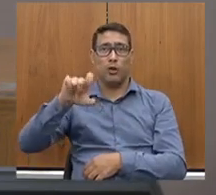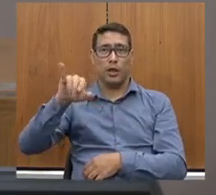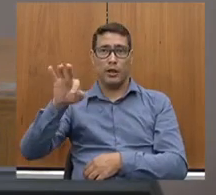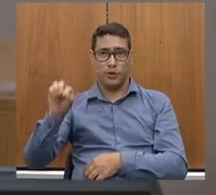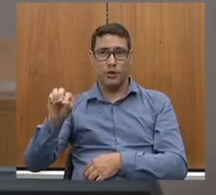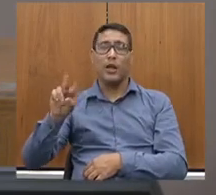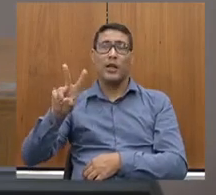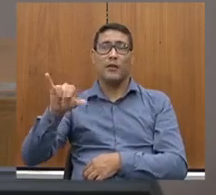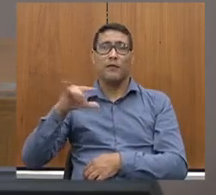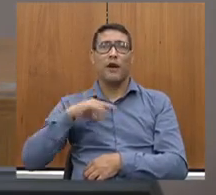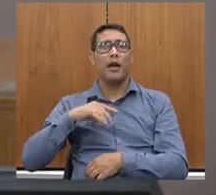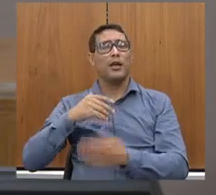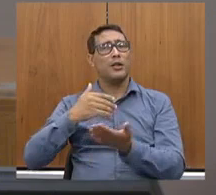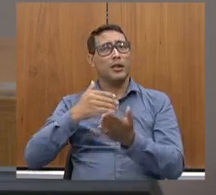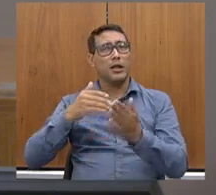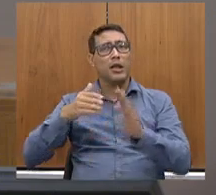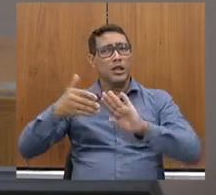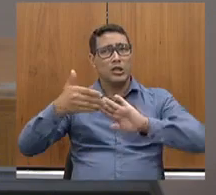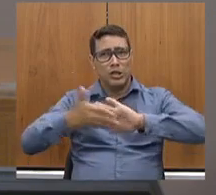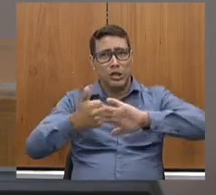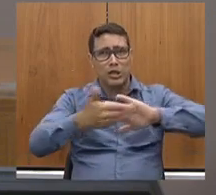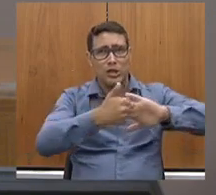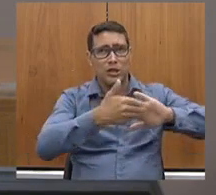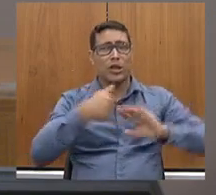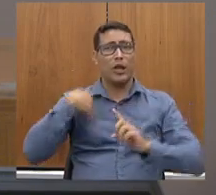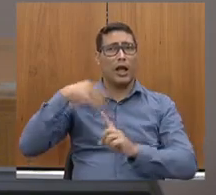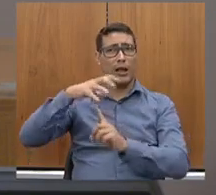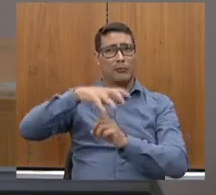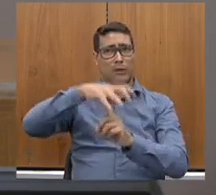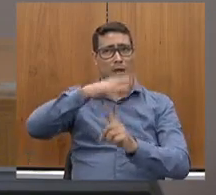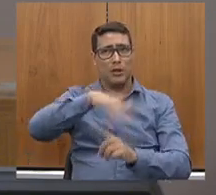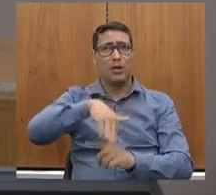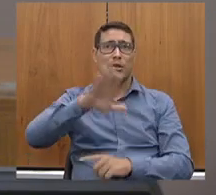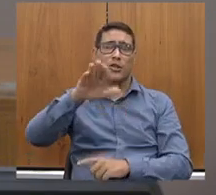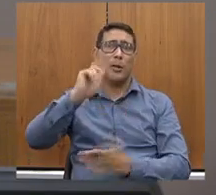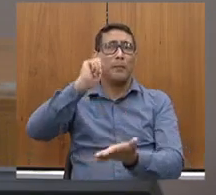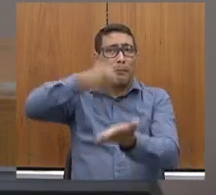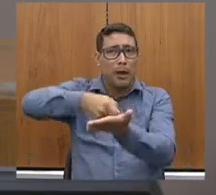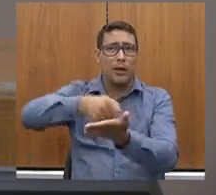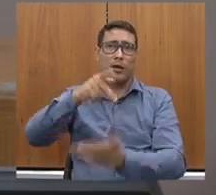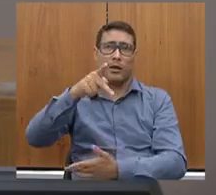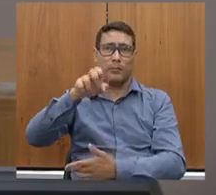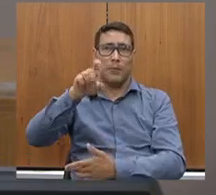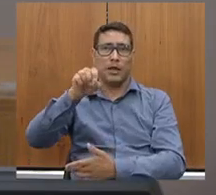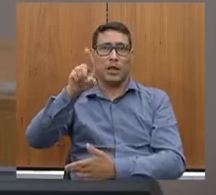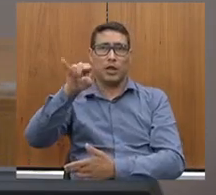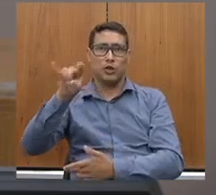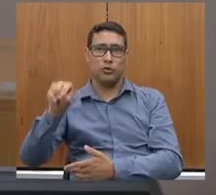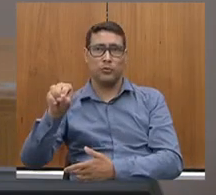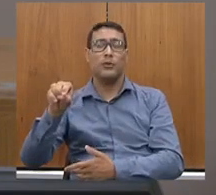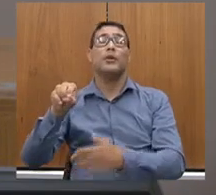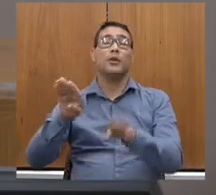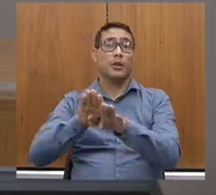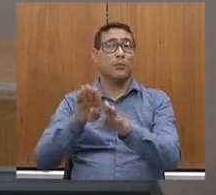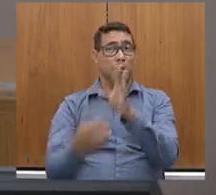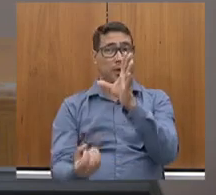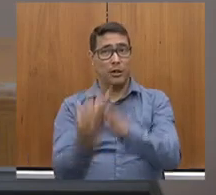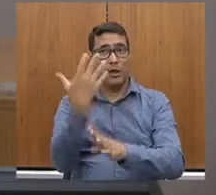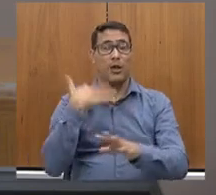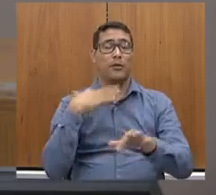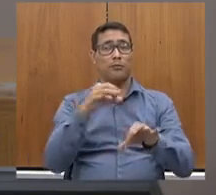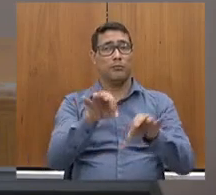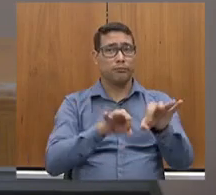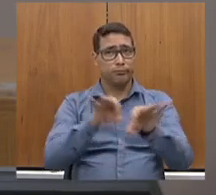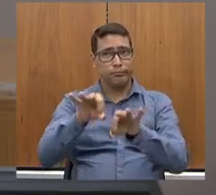tirar as praças de pedágio lá, fazer o pagamento pelo uso. E também criar formas para